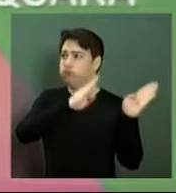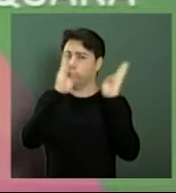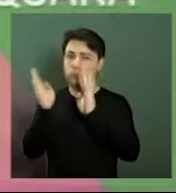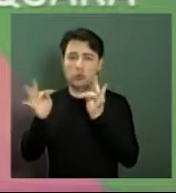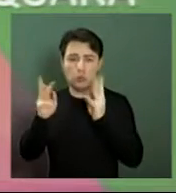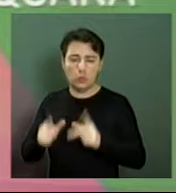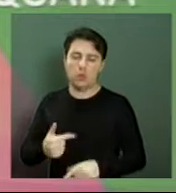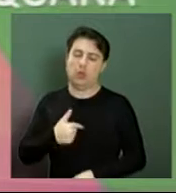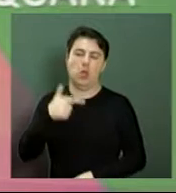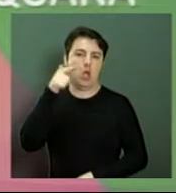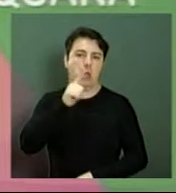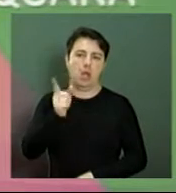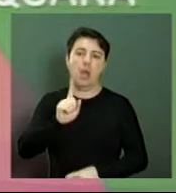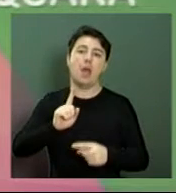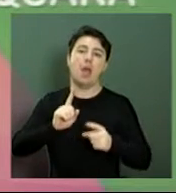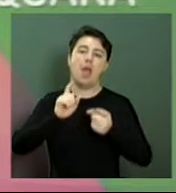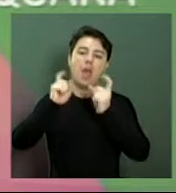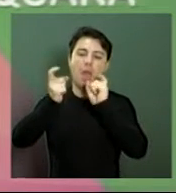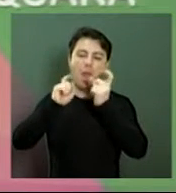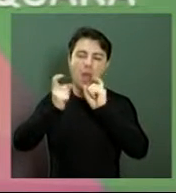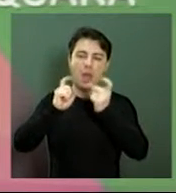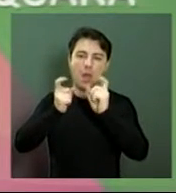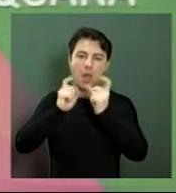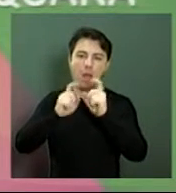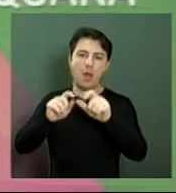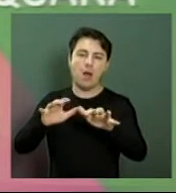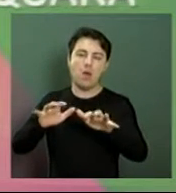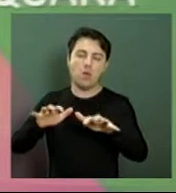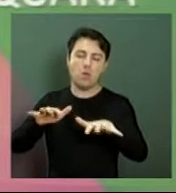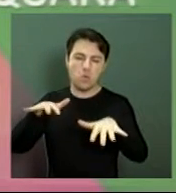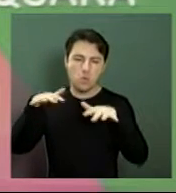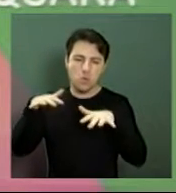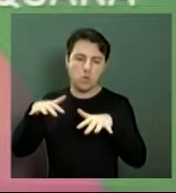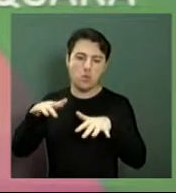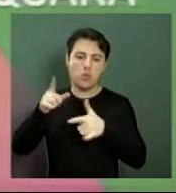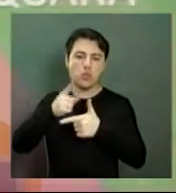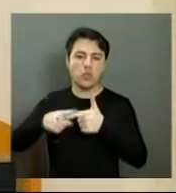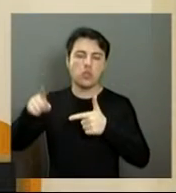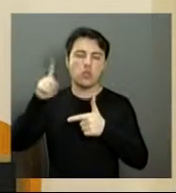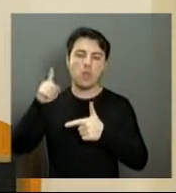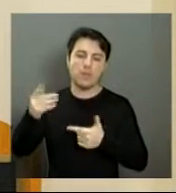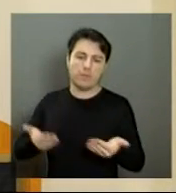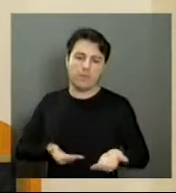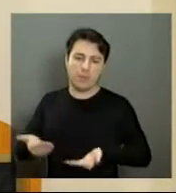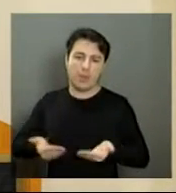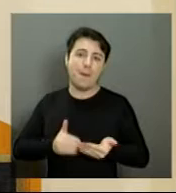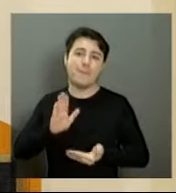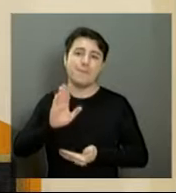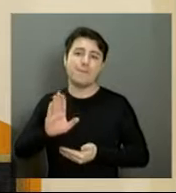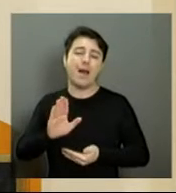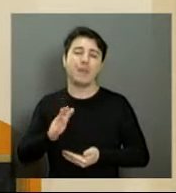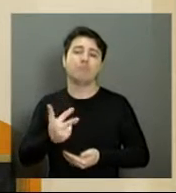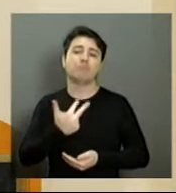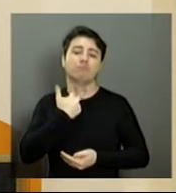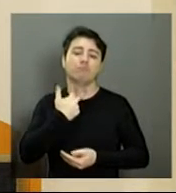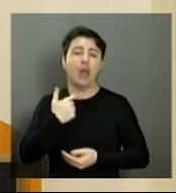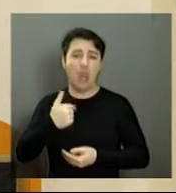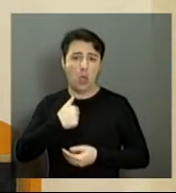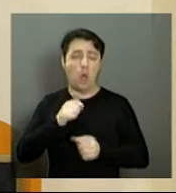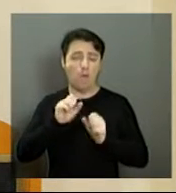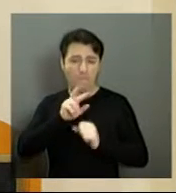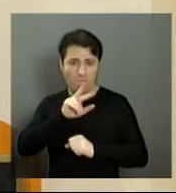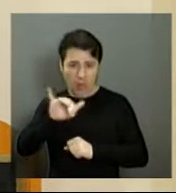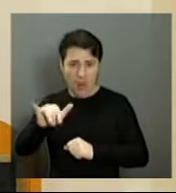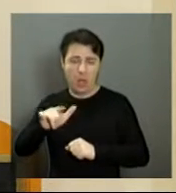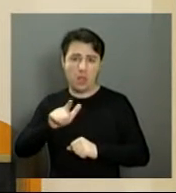slide seria sobre a audiência pública da situação das trabalhadoras domésticas, nós tínhamos mais de 40 slides, mas nós vamos disponibilizar, então,